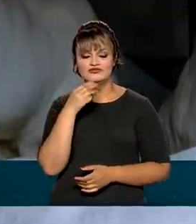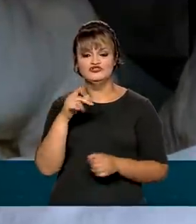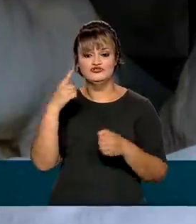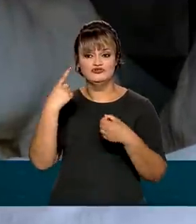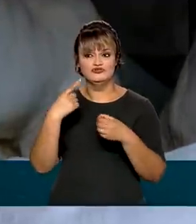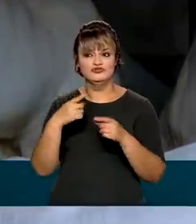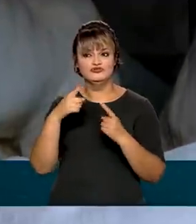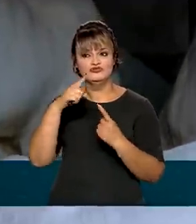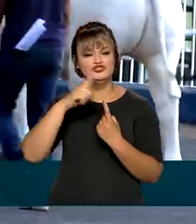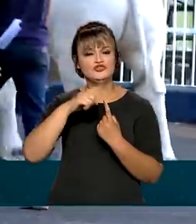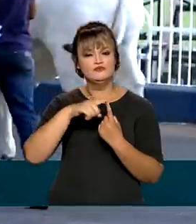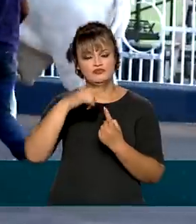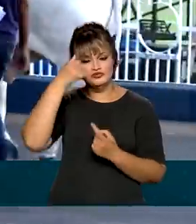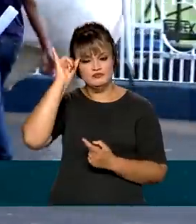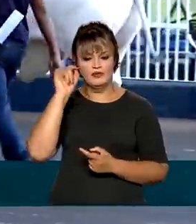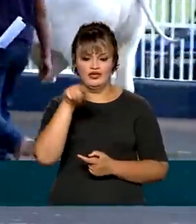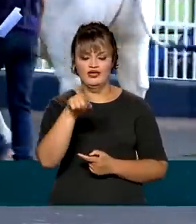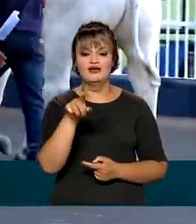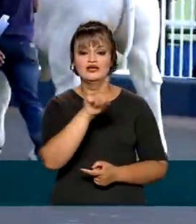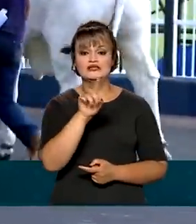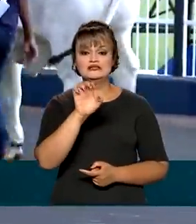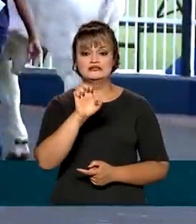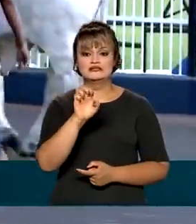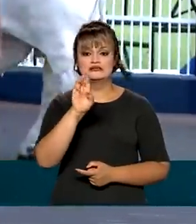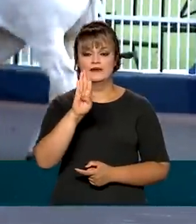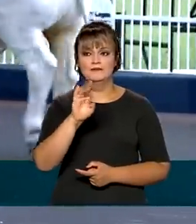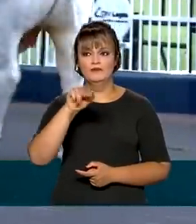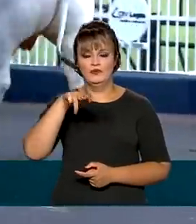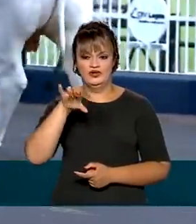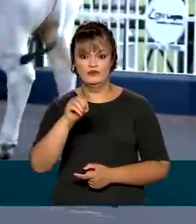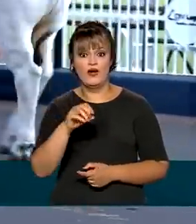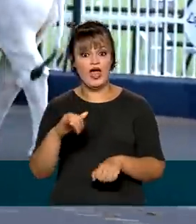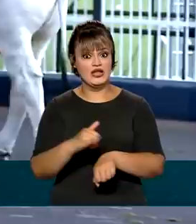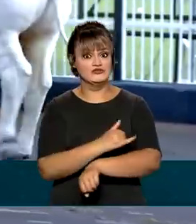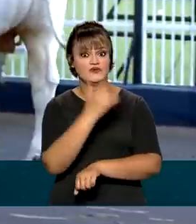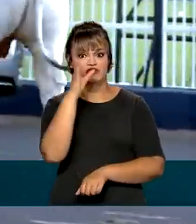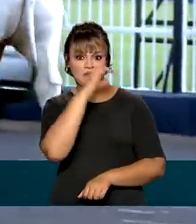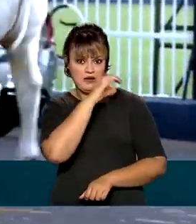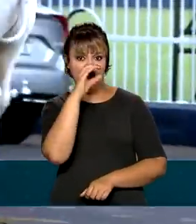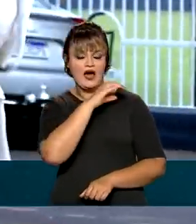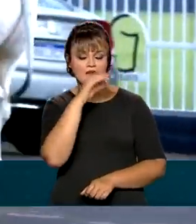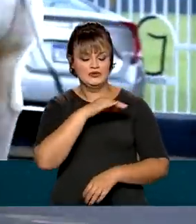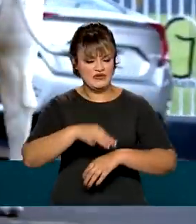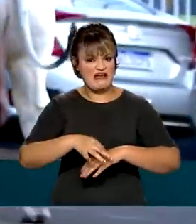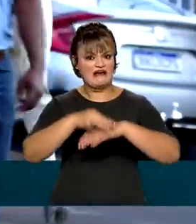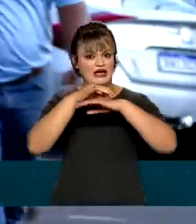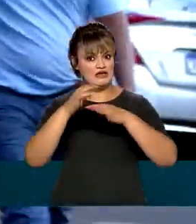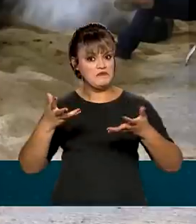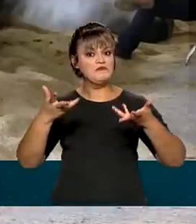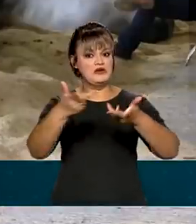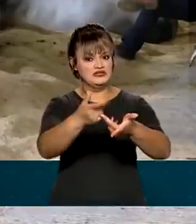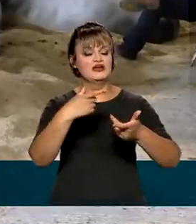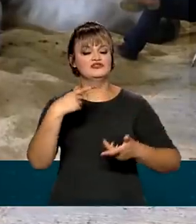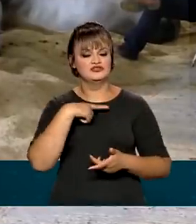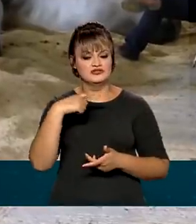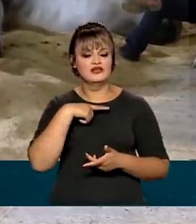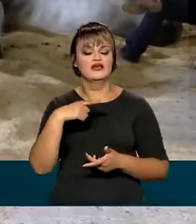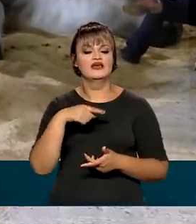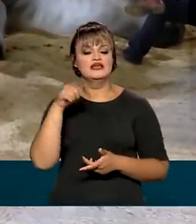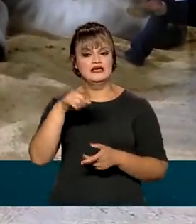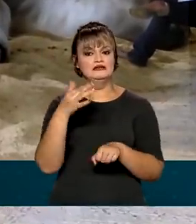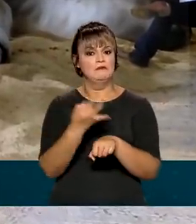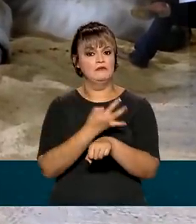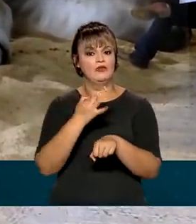tem grandes vantagens. Entre elas, está o fato de ganhar peso rapidamente, de oferecer uma carne de alta qualidade e de ser